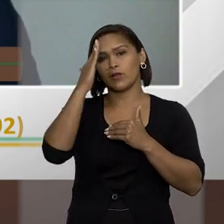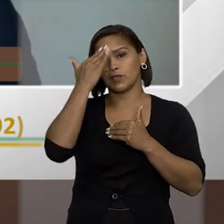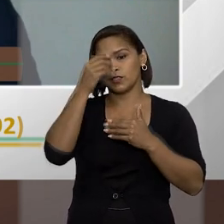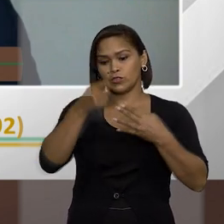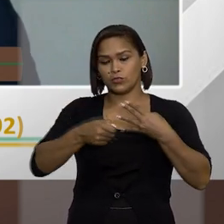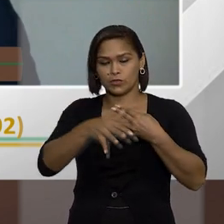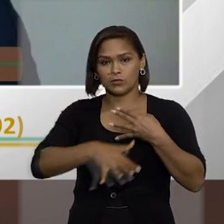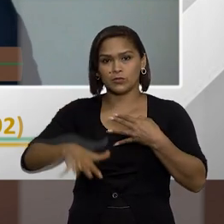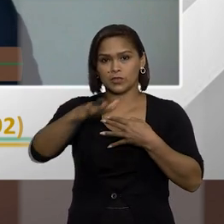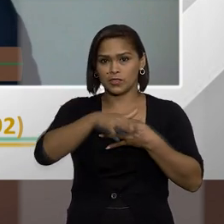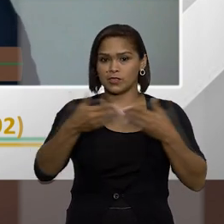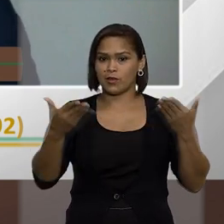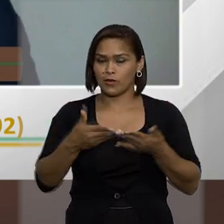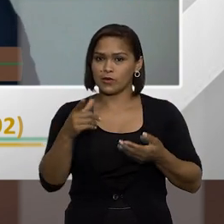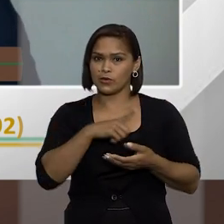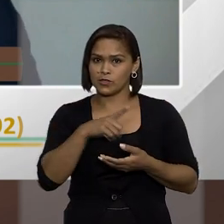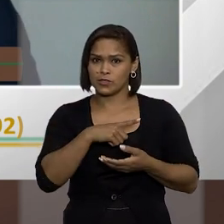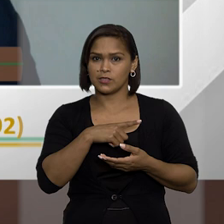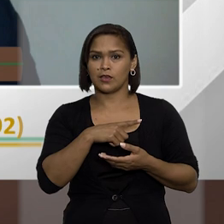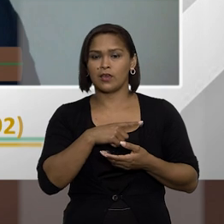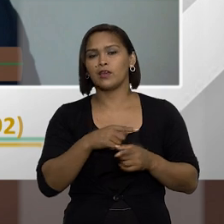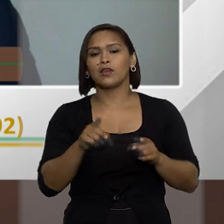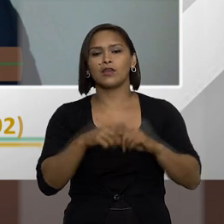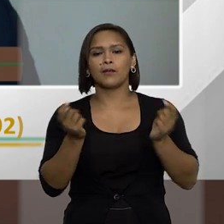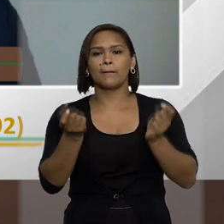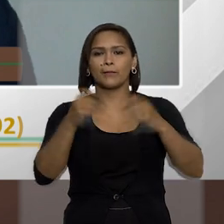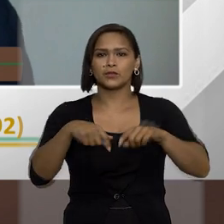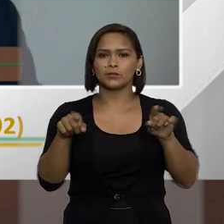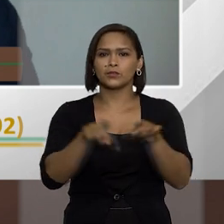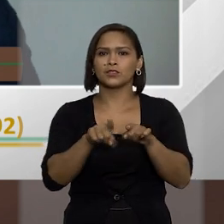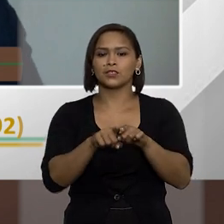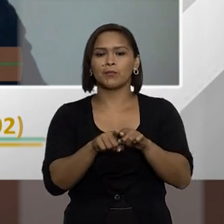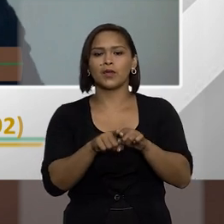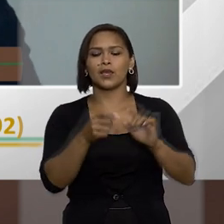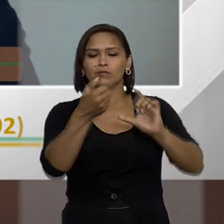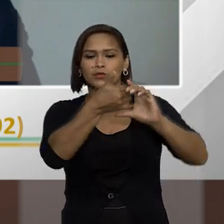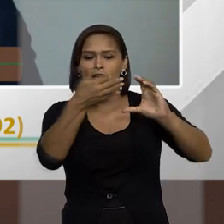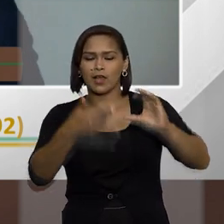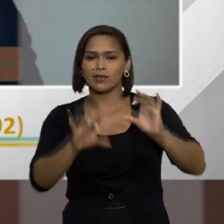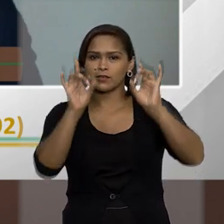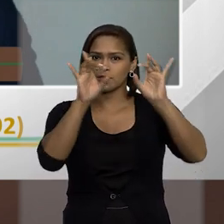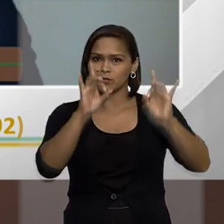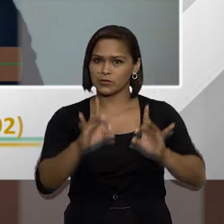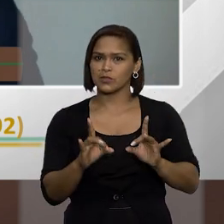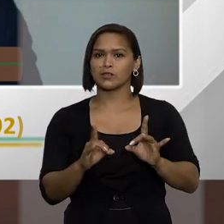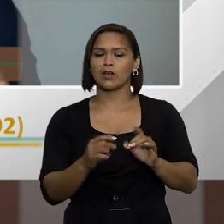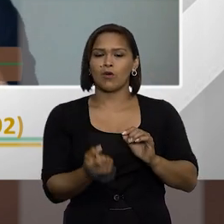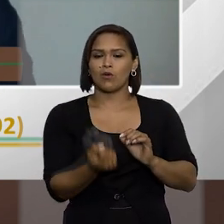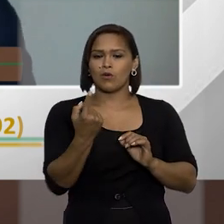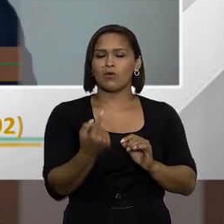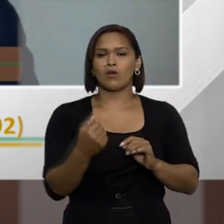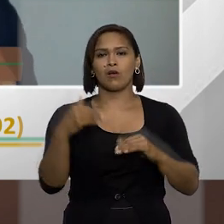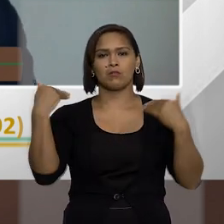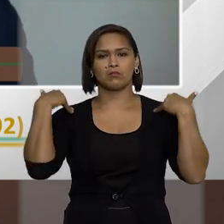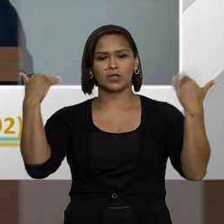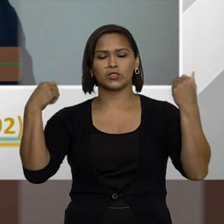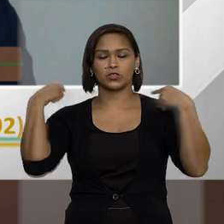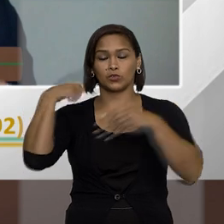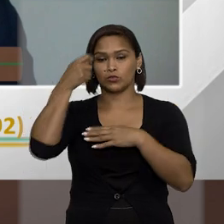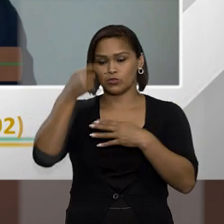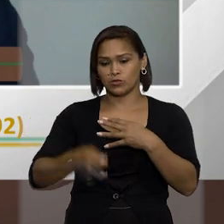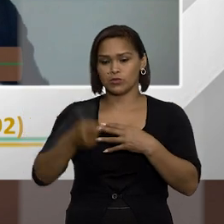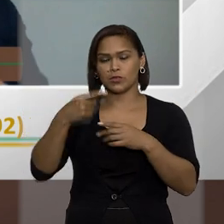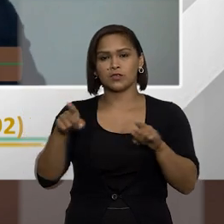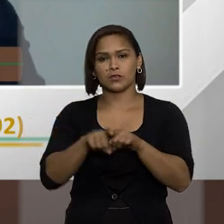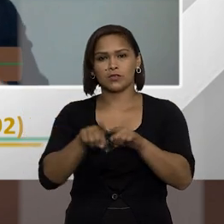entendimentos jurisprudenciais que hoje existem e possibilita também que em caráter excepcional o magistrado o juiz